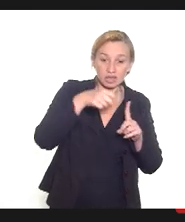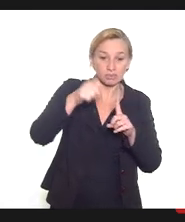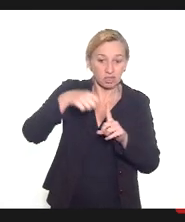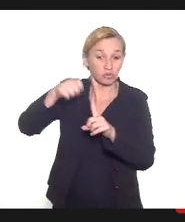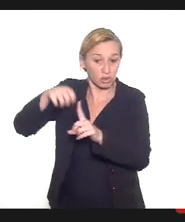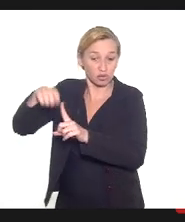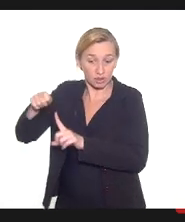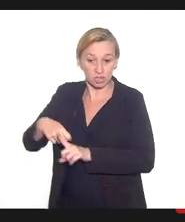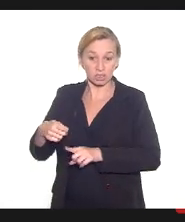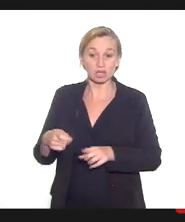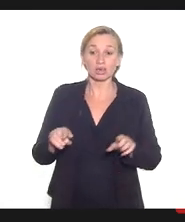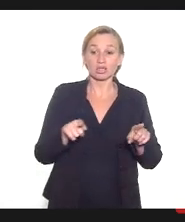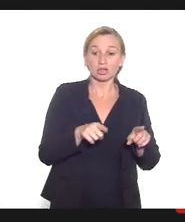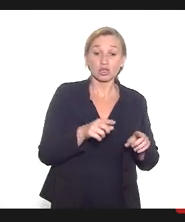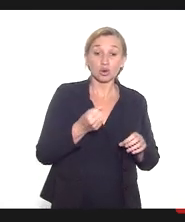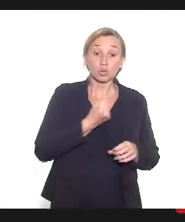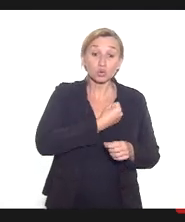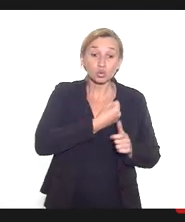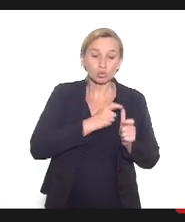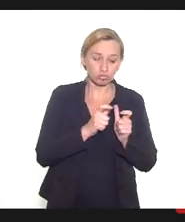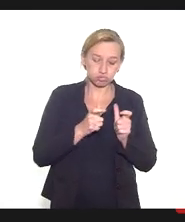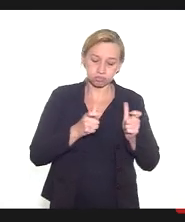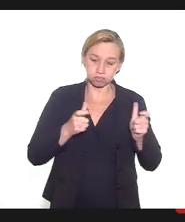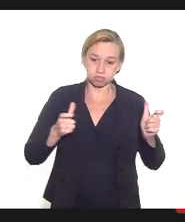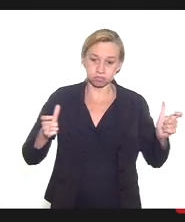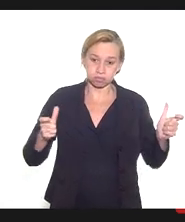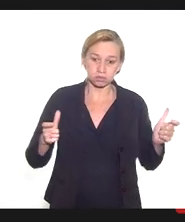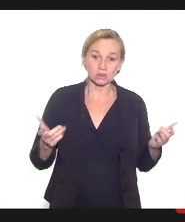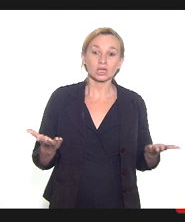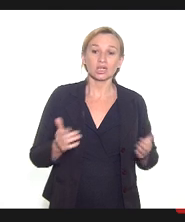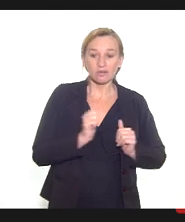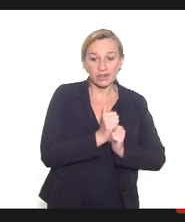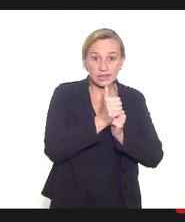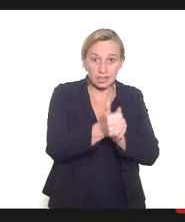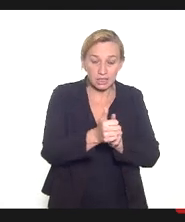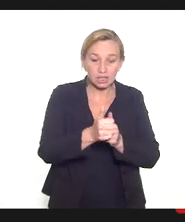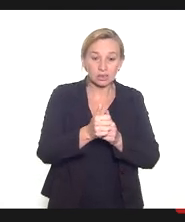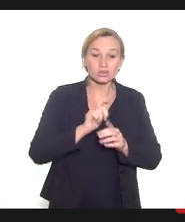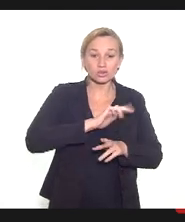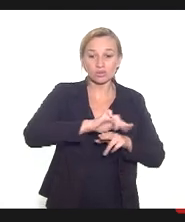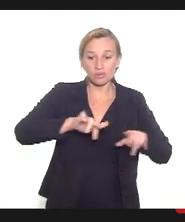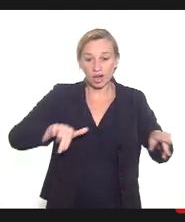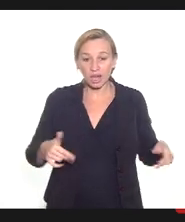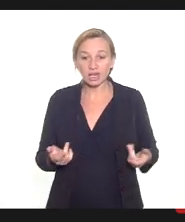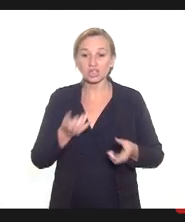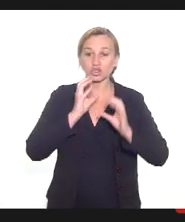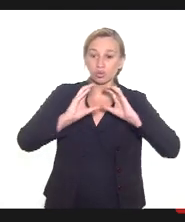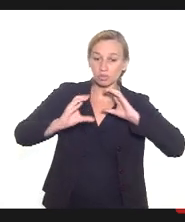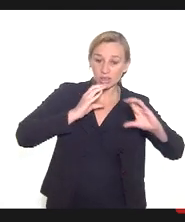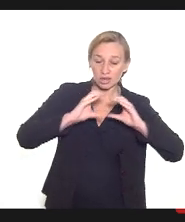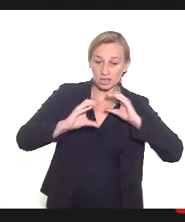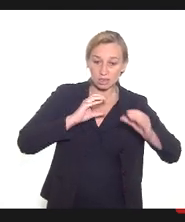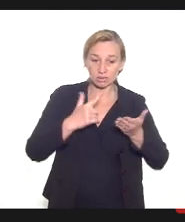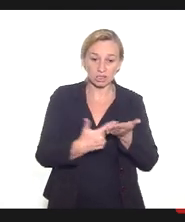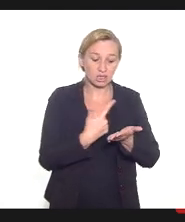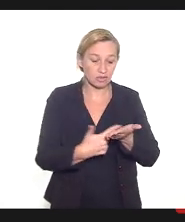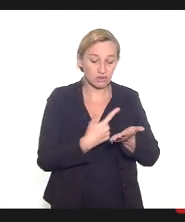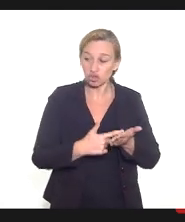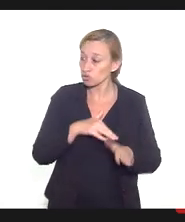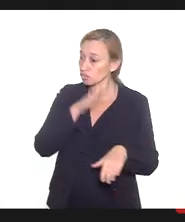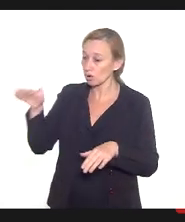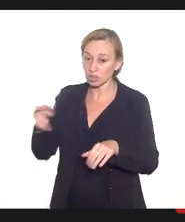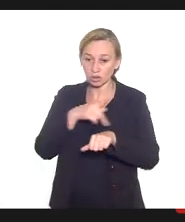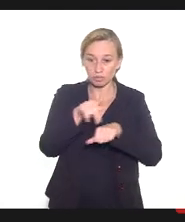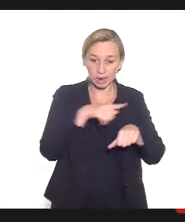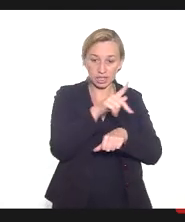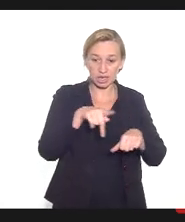os casos só vão aumentando e a gente vai seguindo com várias publicações, todas em revistas internacionais,